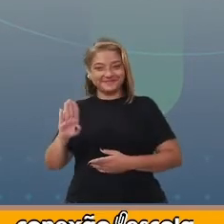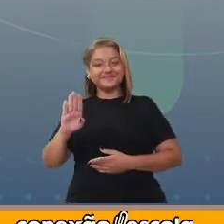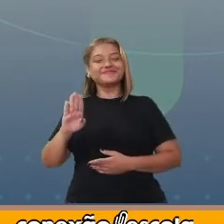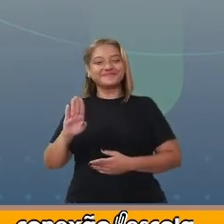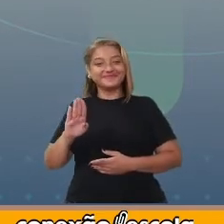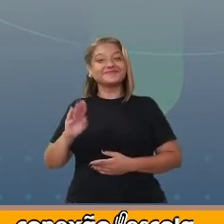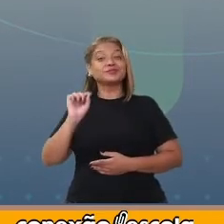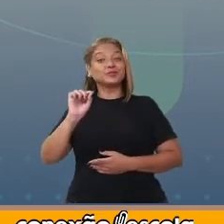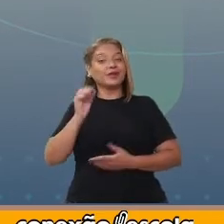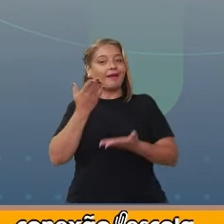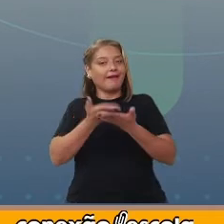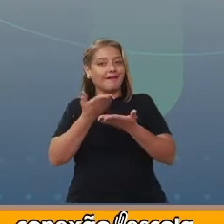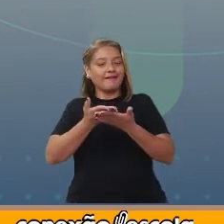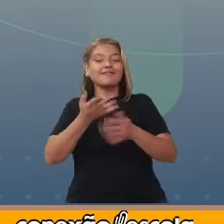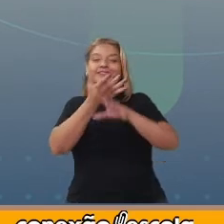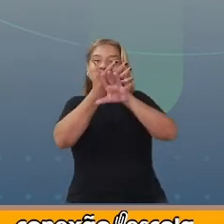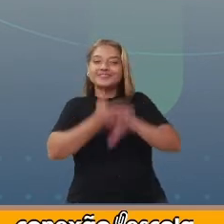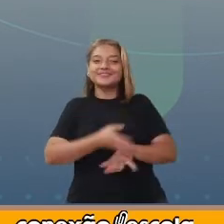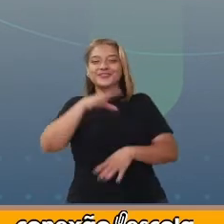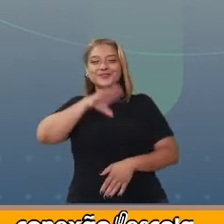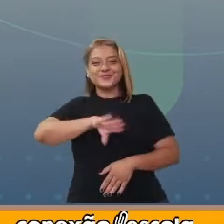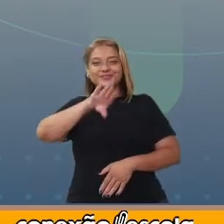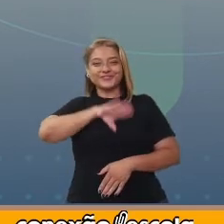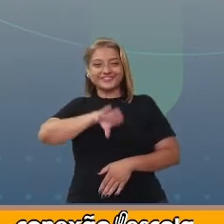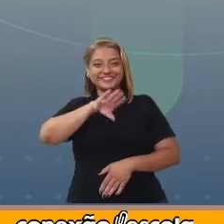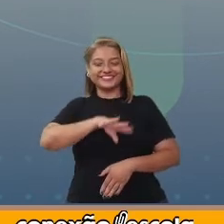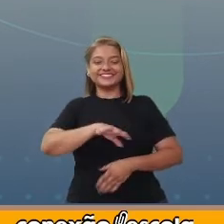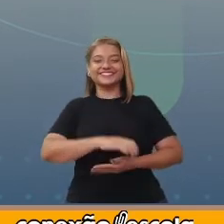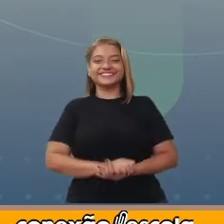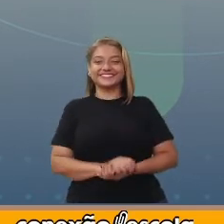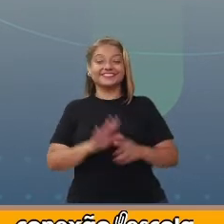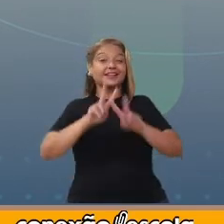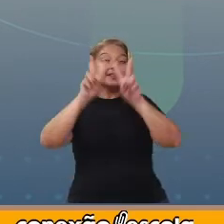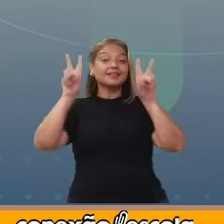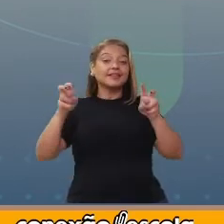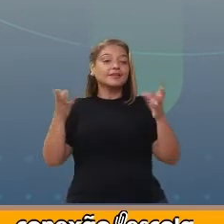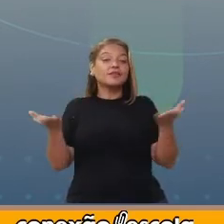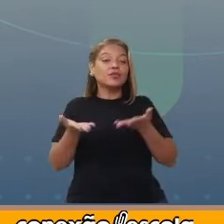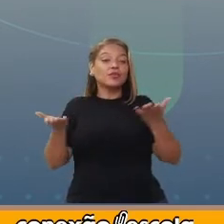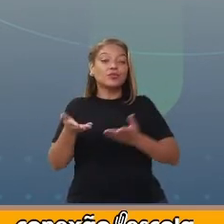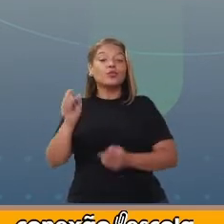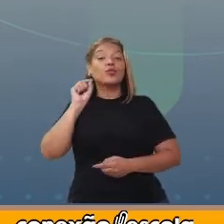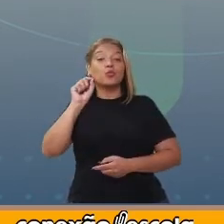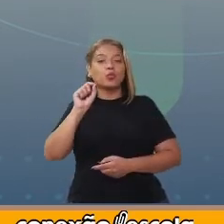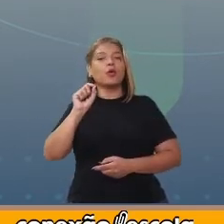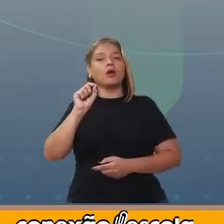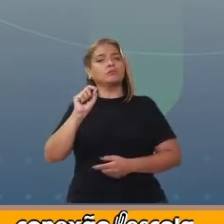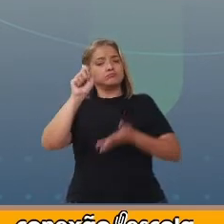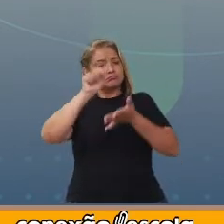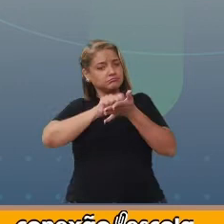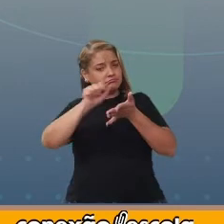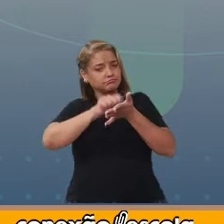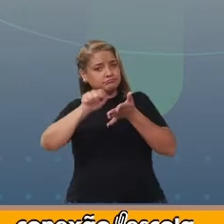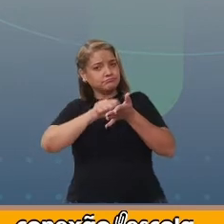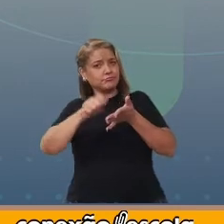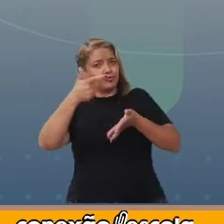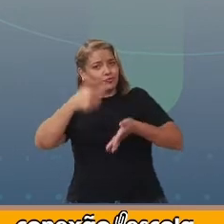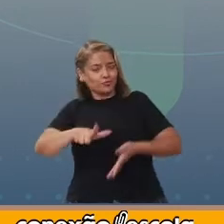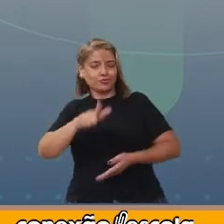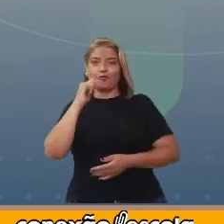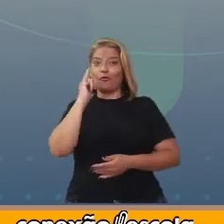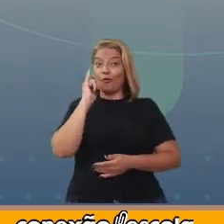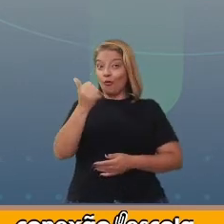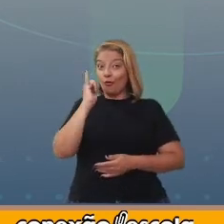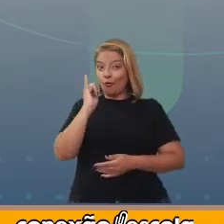Fernandes para a nossa aula de língua portuguesa. O tema de hoje será reescrita de contos.